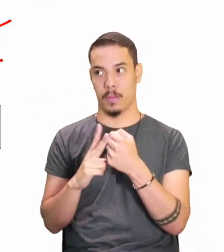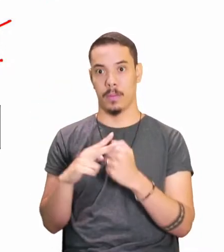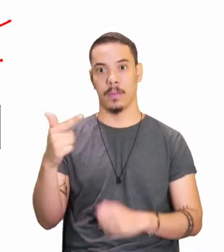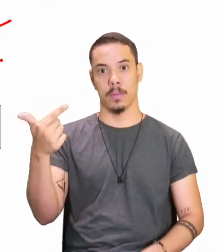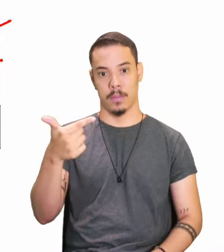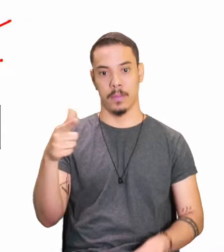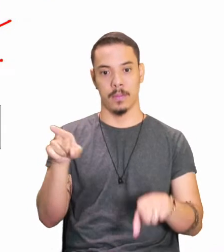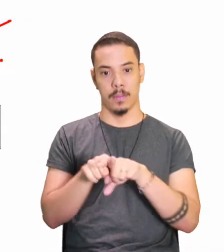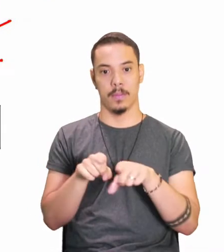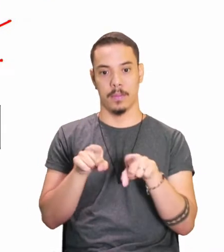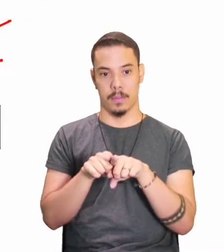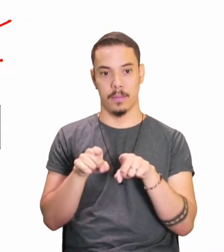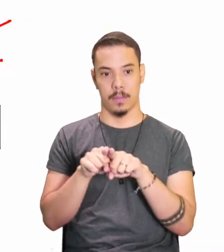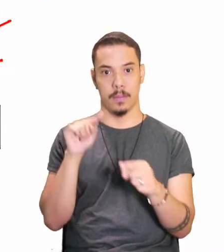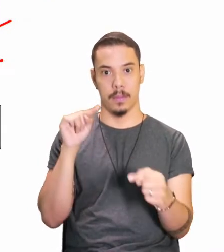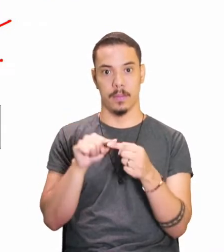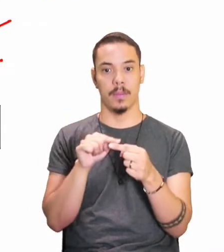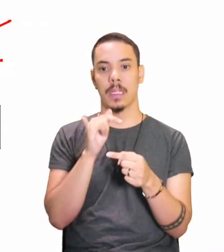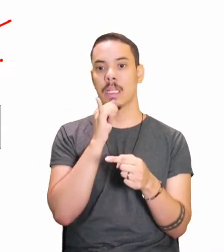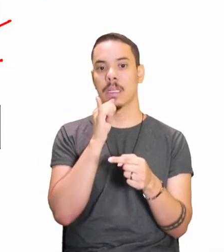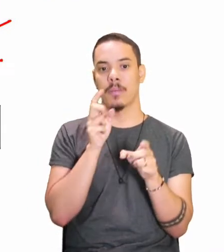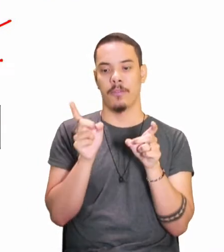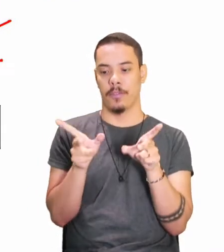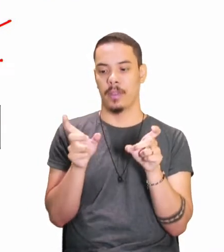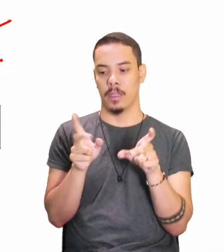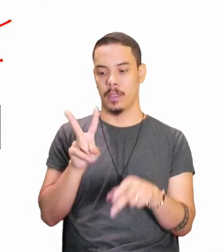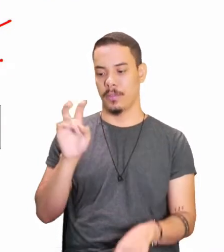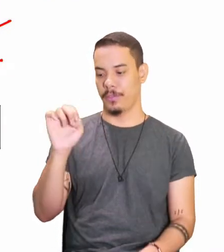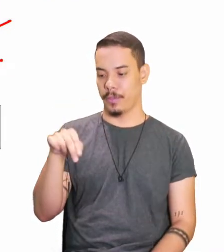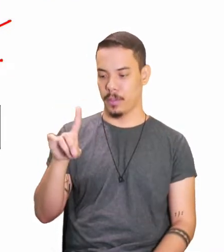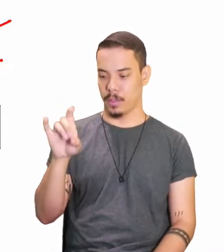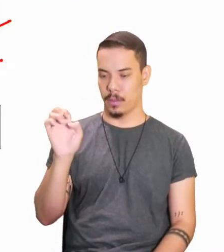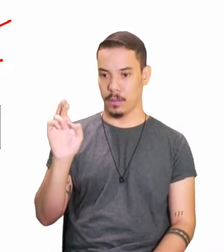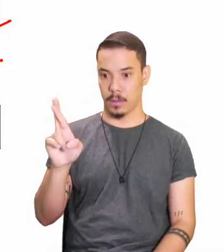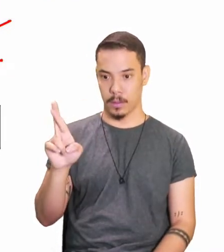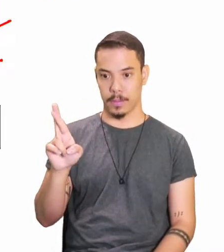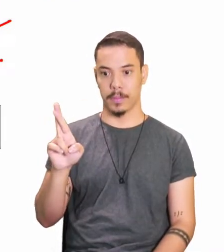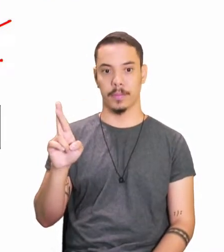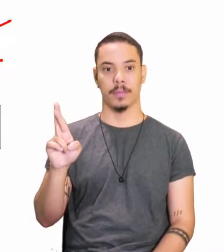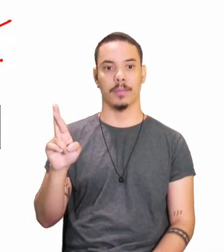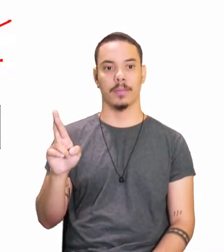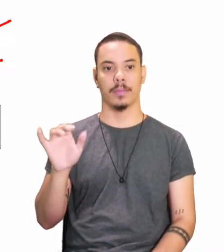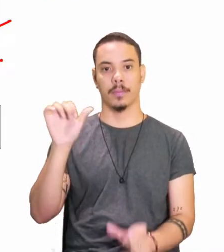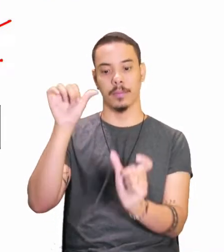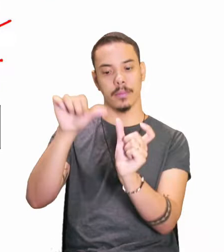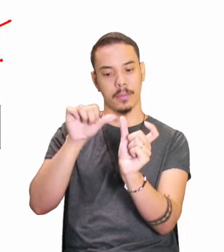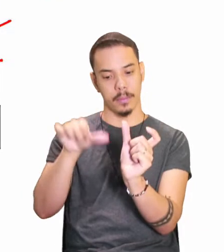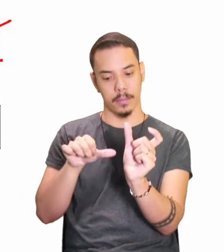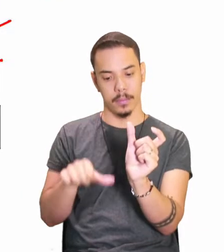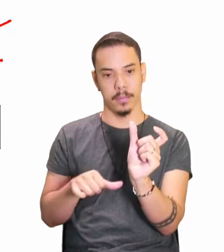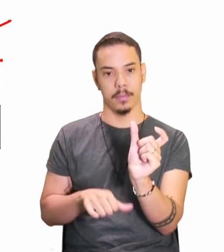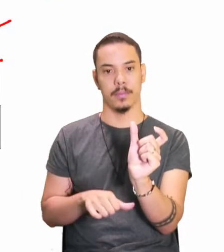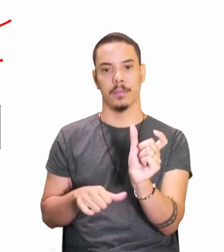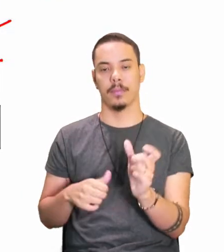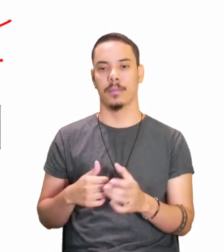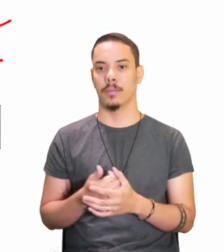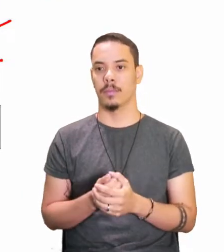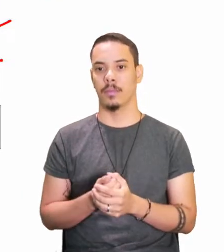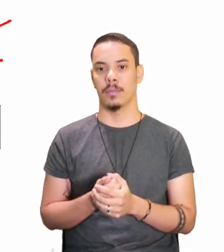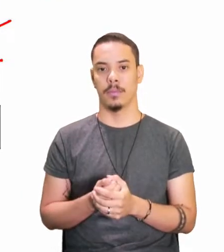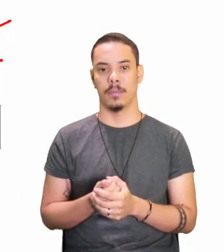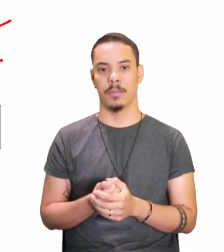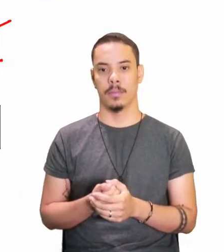conjugação, sendo regular, no caso, vender, eu vendo, tu vendes, ele vende. Nós vendemos, vós vendês, eles vendem. Eu